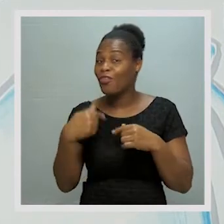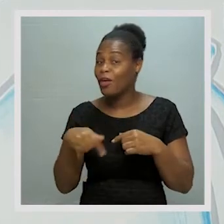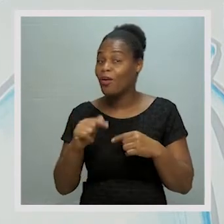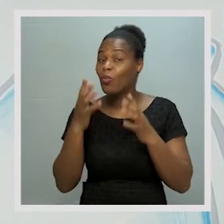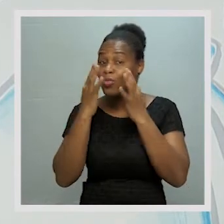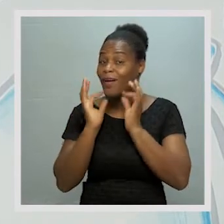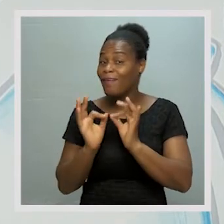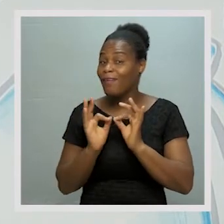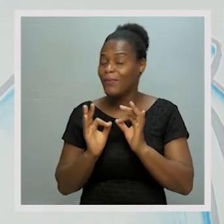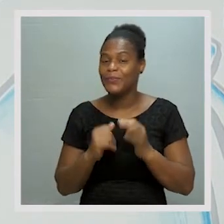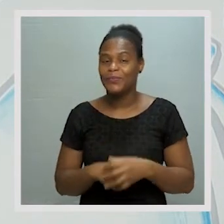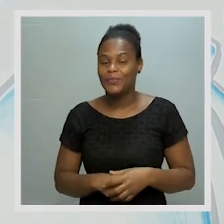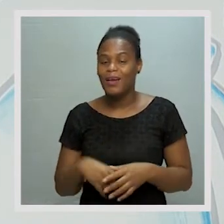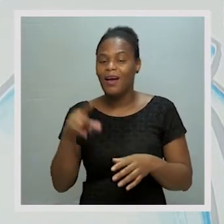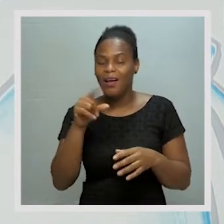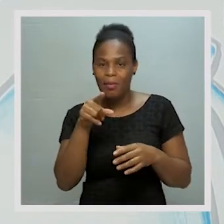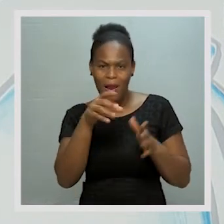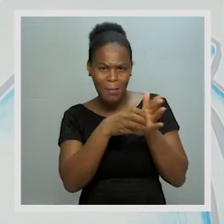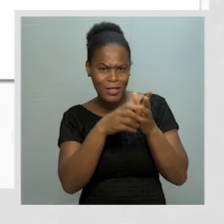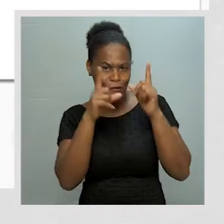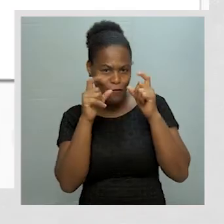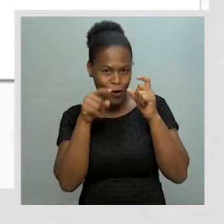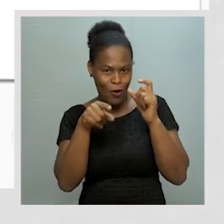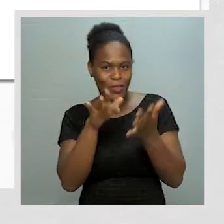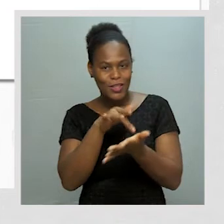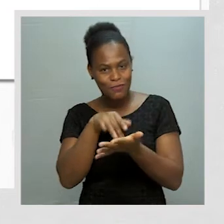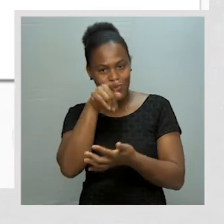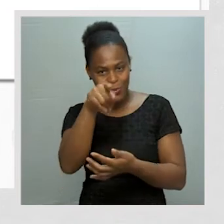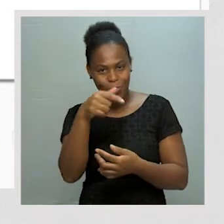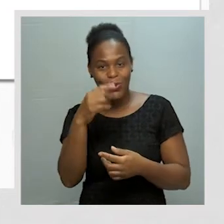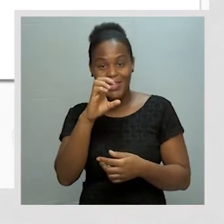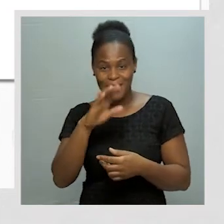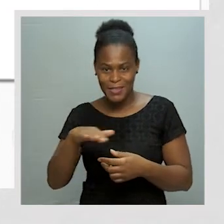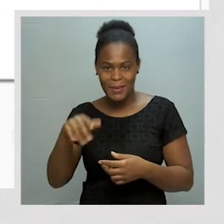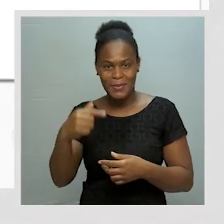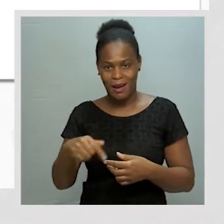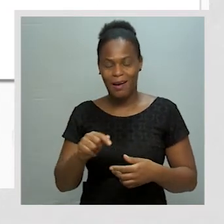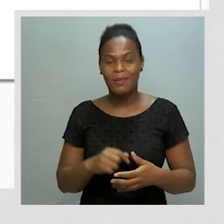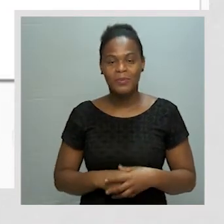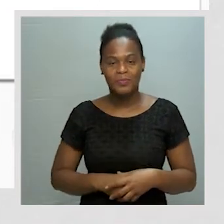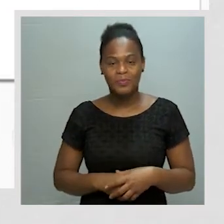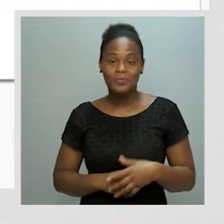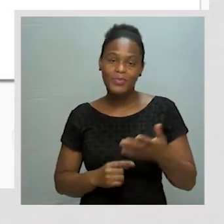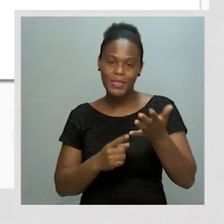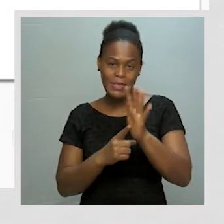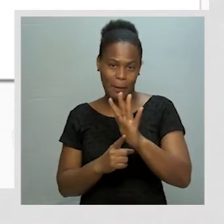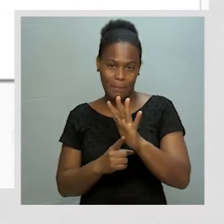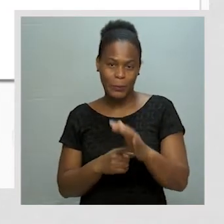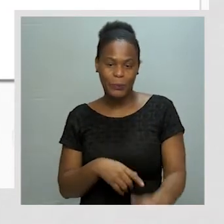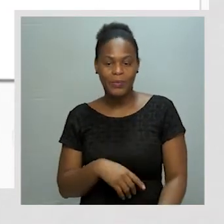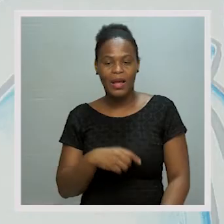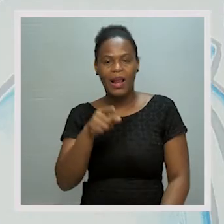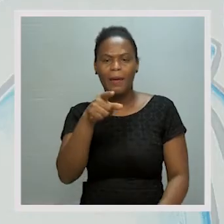dentinhos. Não é? Também essas imagens estão no vosso manual de ciências integradas. Por